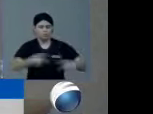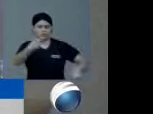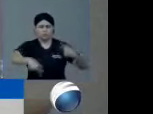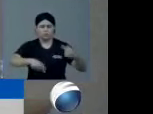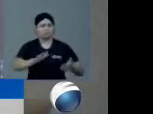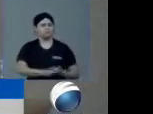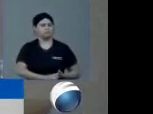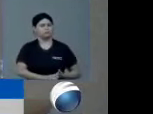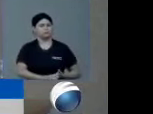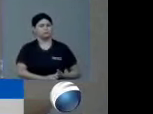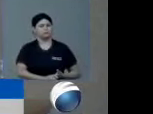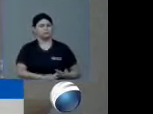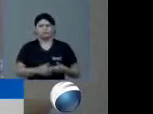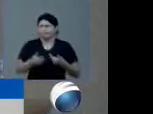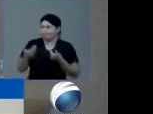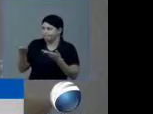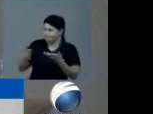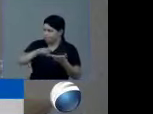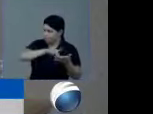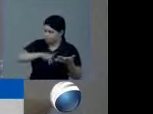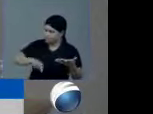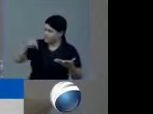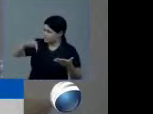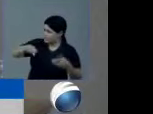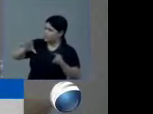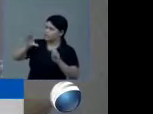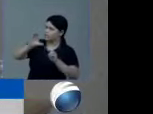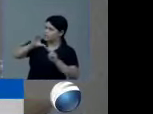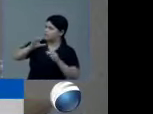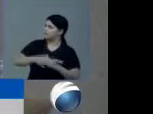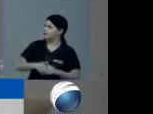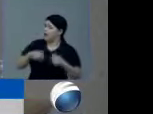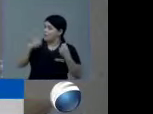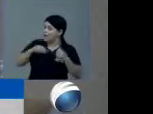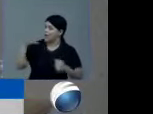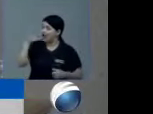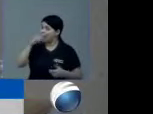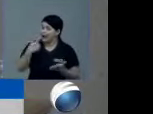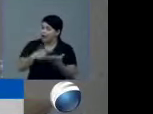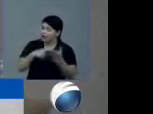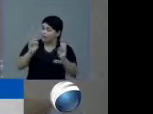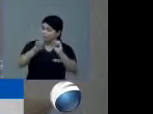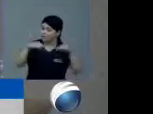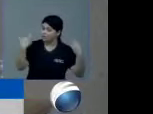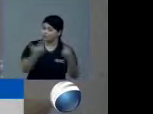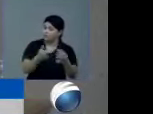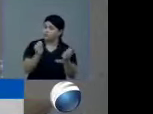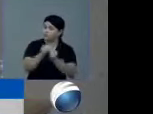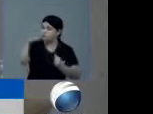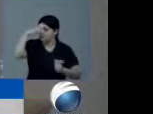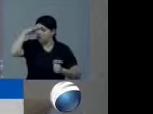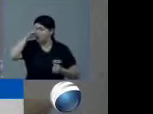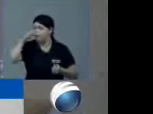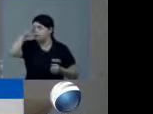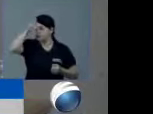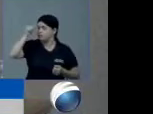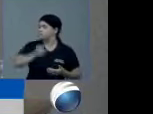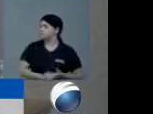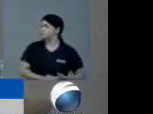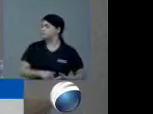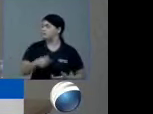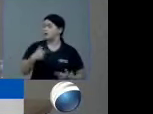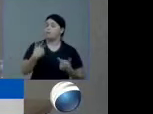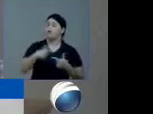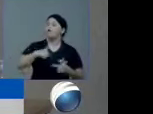E vossa excelência, que é o presidente dessa casa, tem que urgentemente marcar uma reunião com o prefeito, porque eu estou pedindo